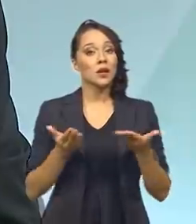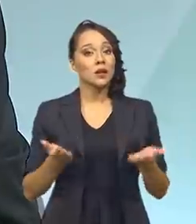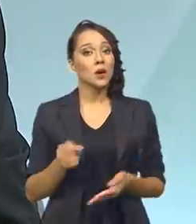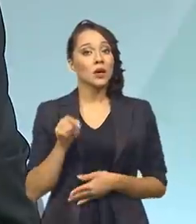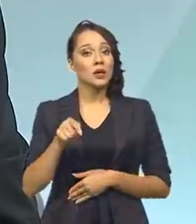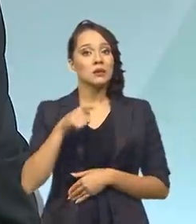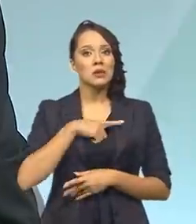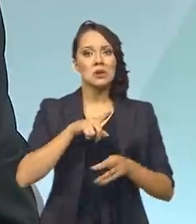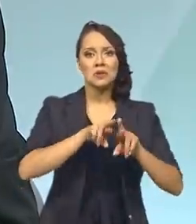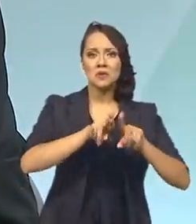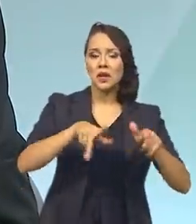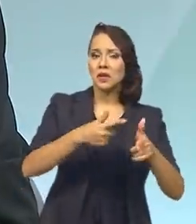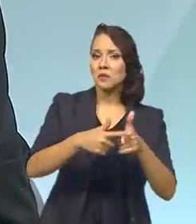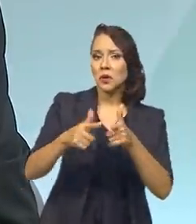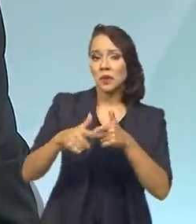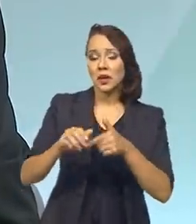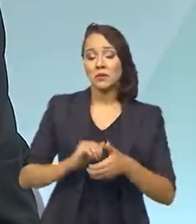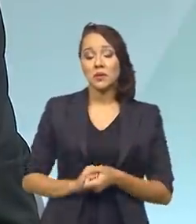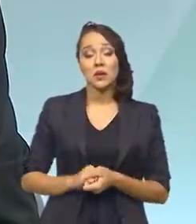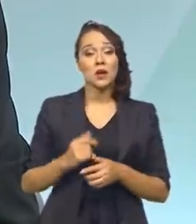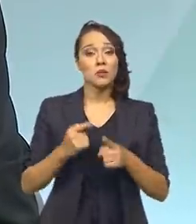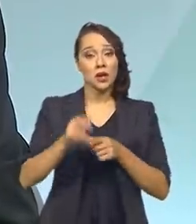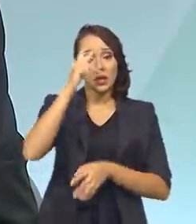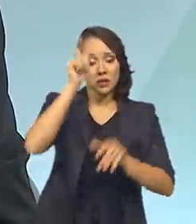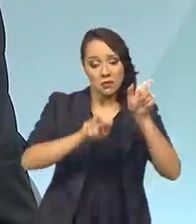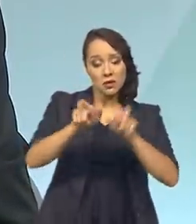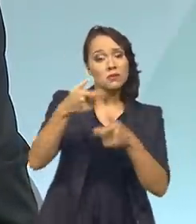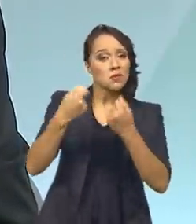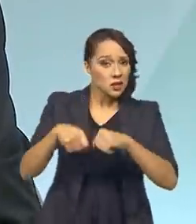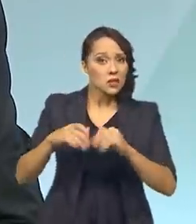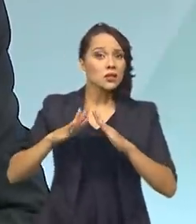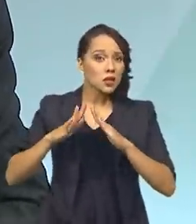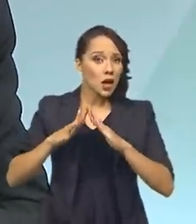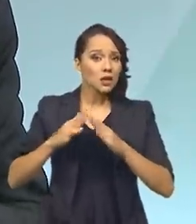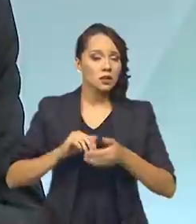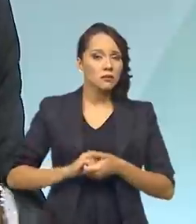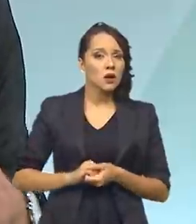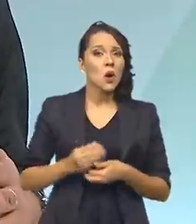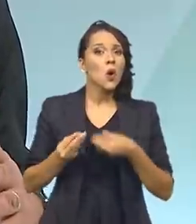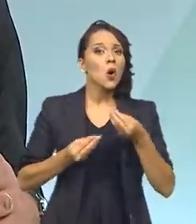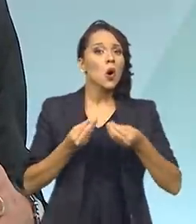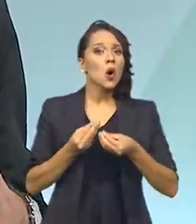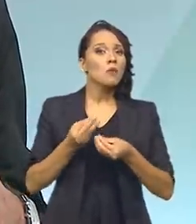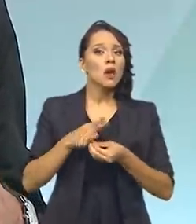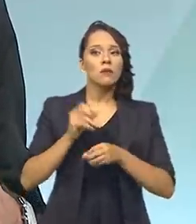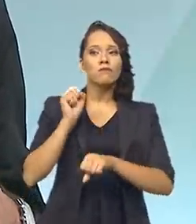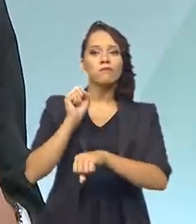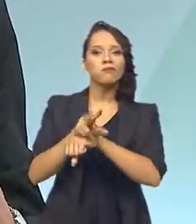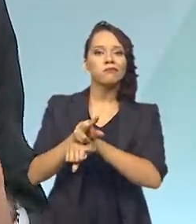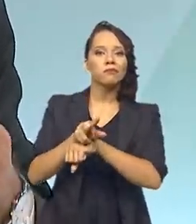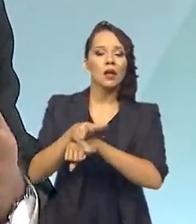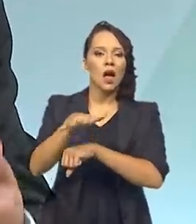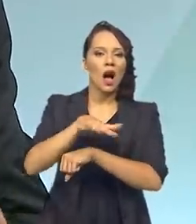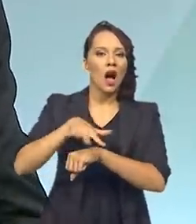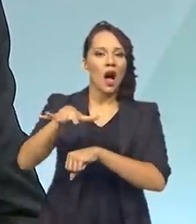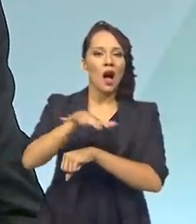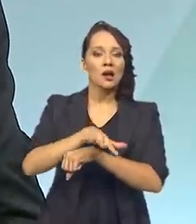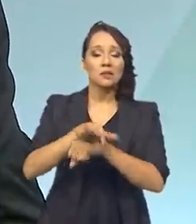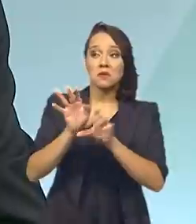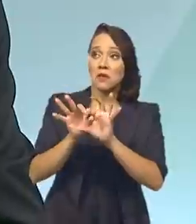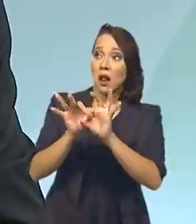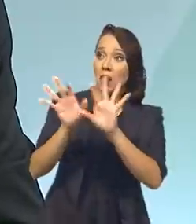acarreta uma série de problemas, porque essas pessoas precisam morar em algum lugar. Como elas ocupam as áreas que, teoricamente, estão